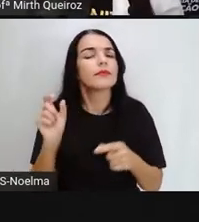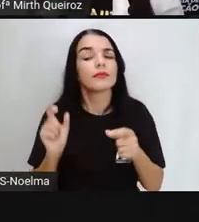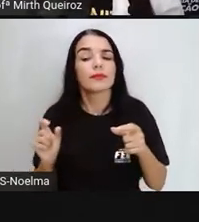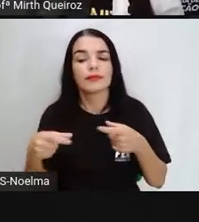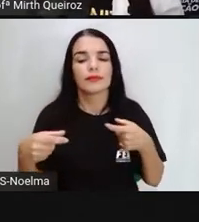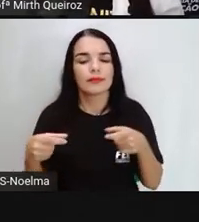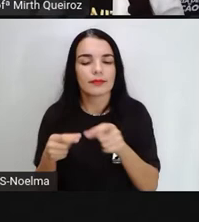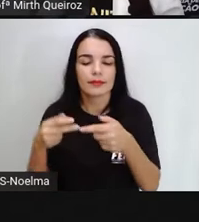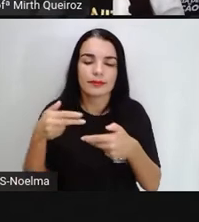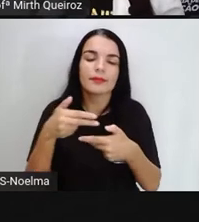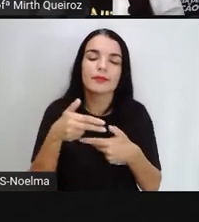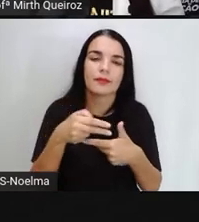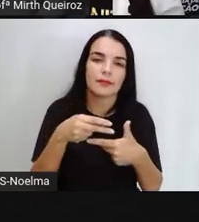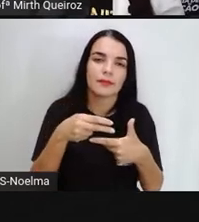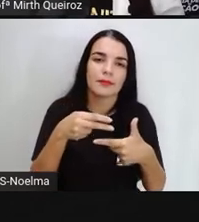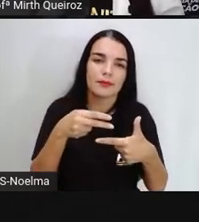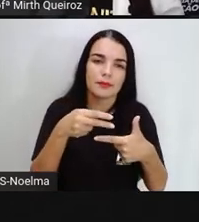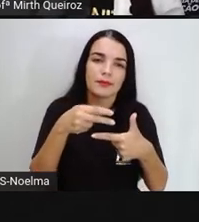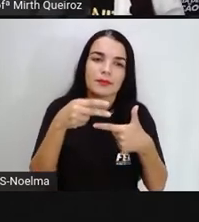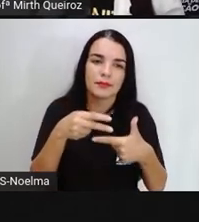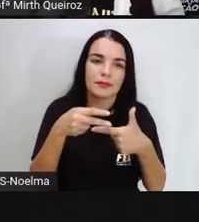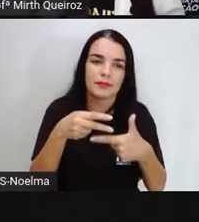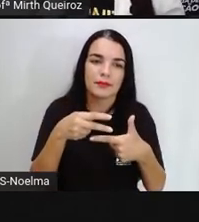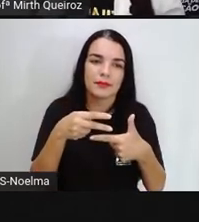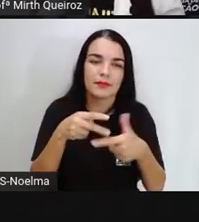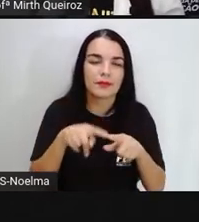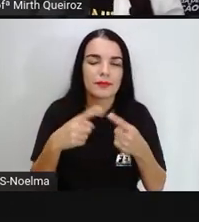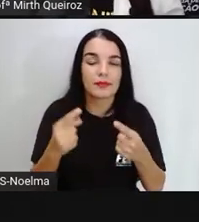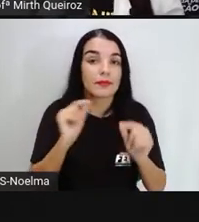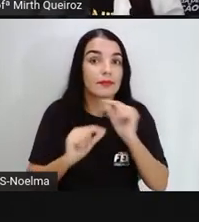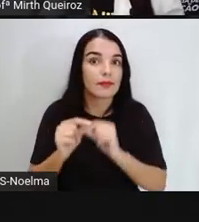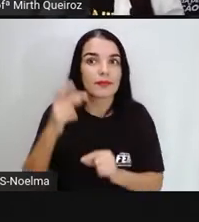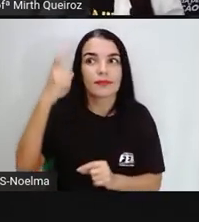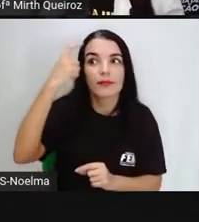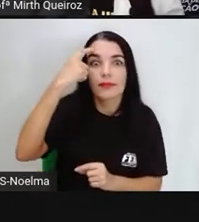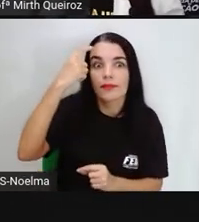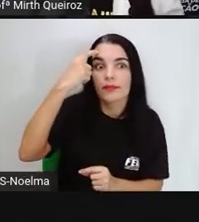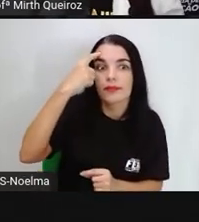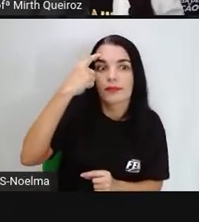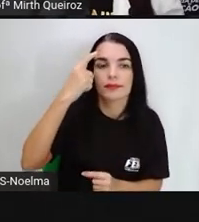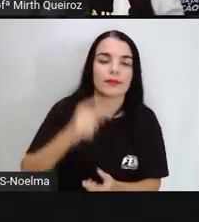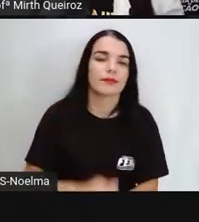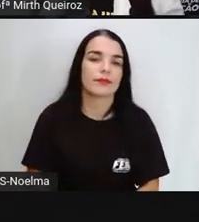tangram. Então, o tangram, ele é um jogo de raciocínio, certo?